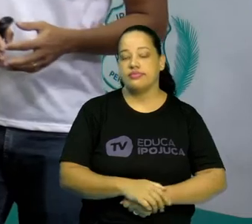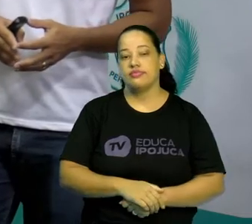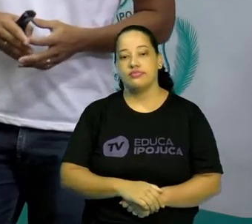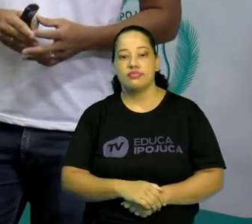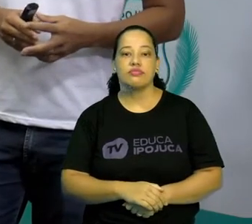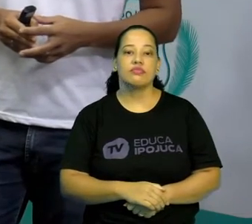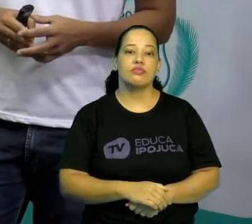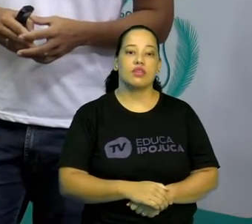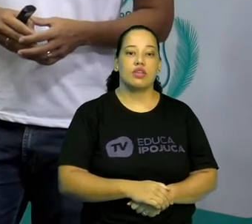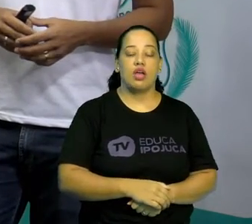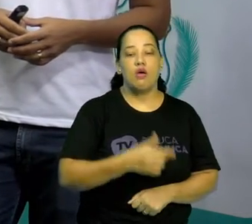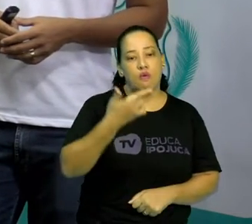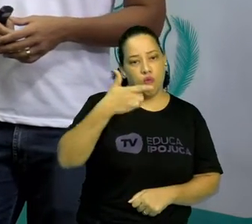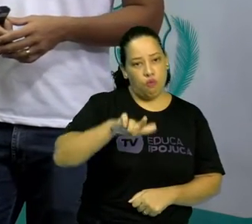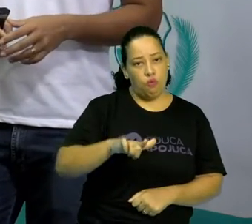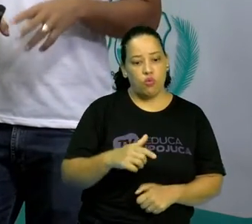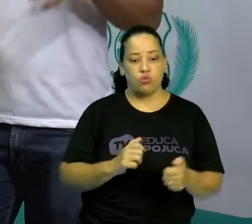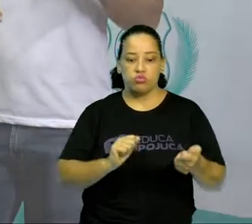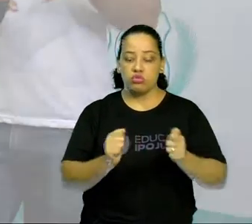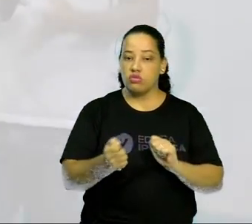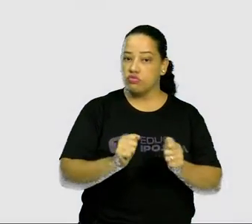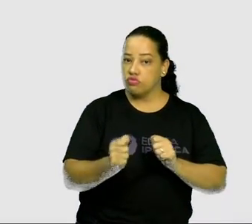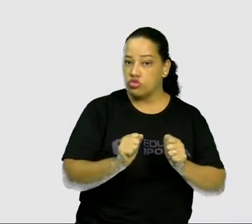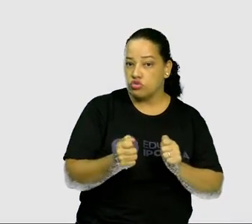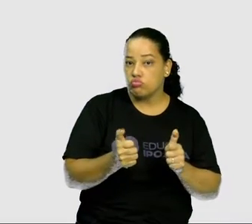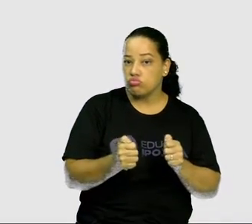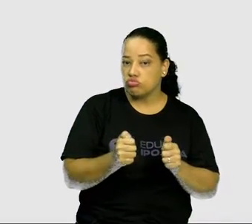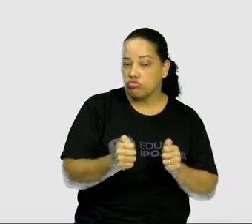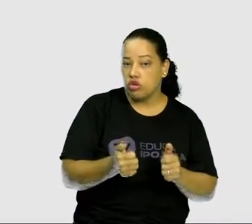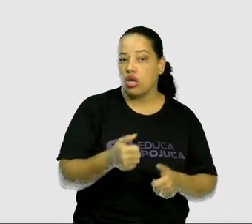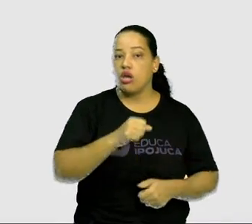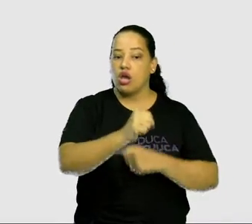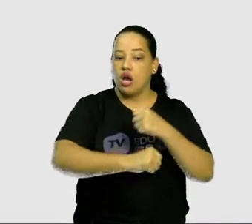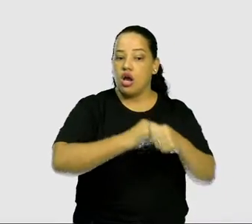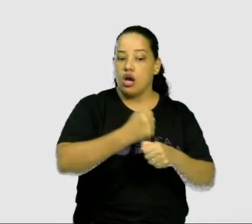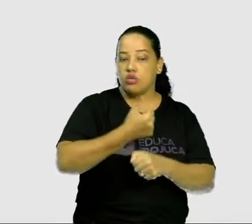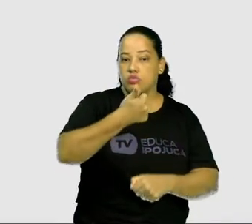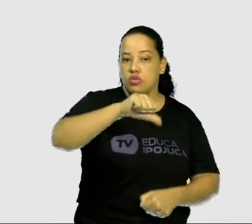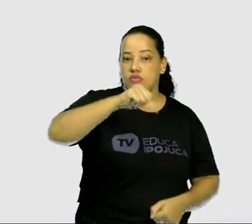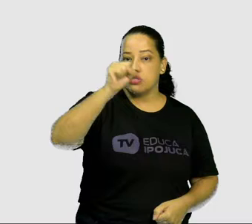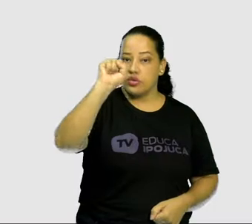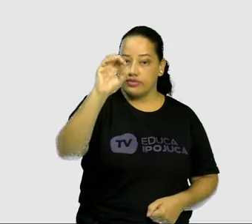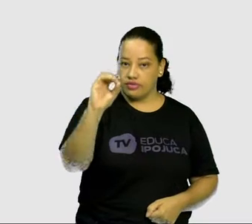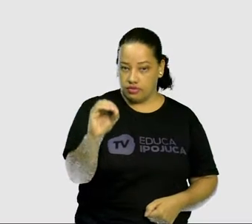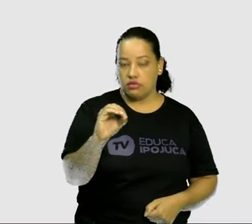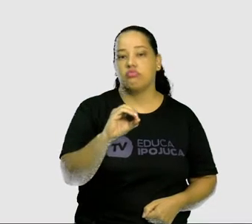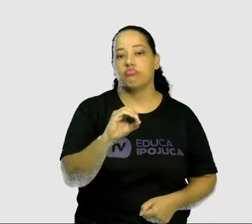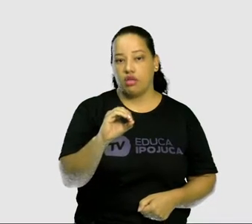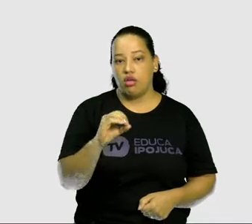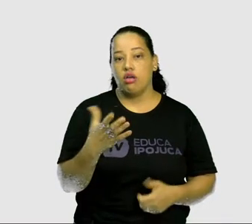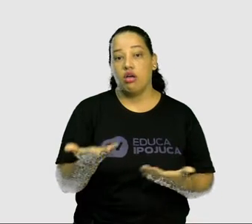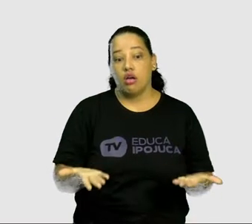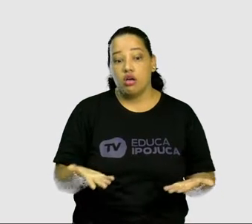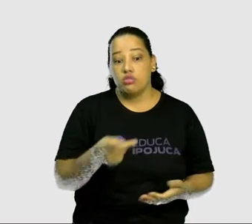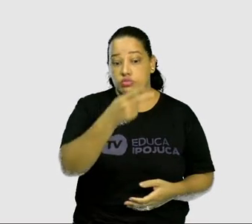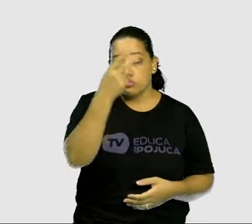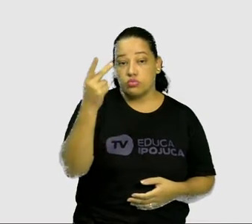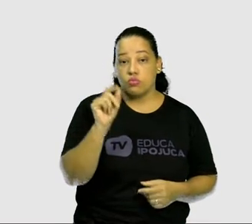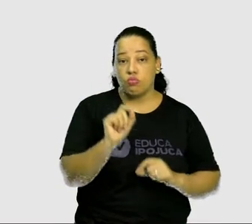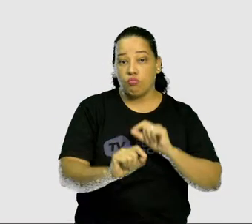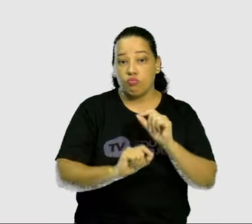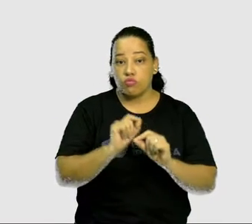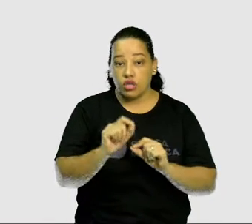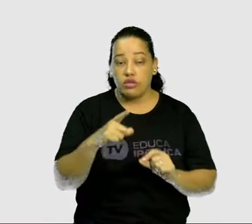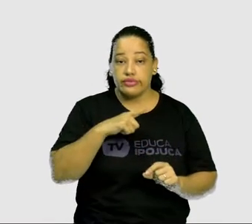E o videogame vai chegar no Brasil na década de 80, tá? Com algum console